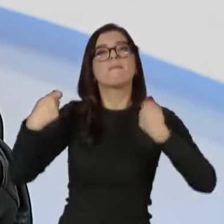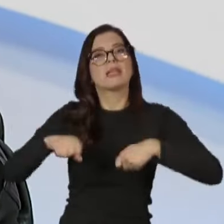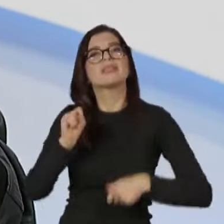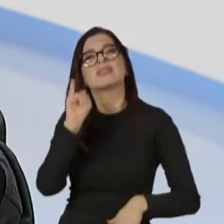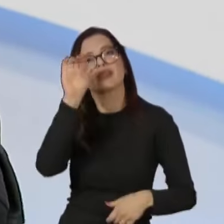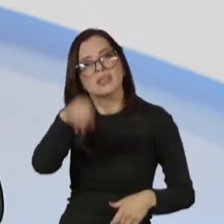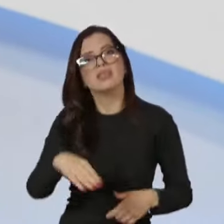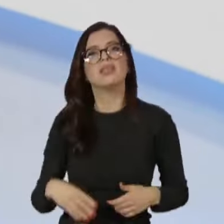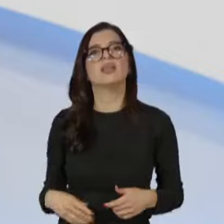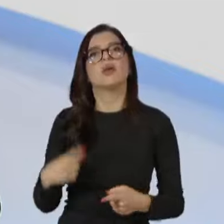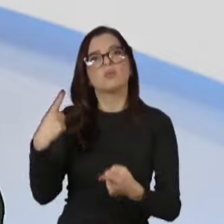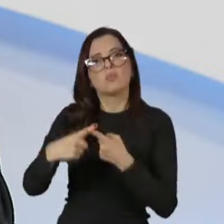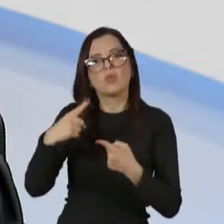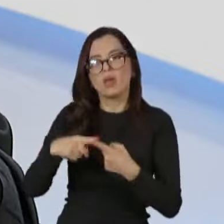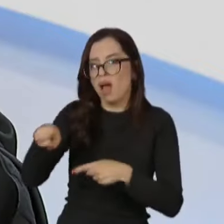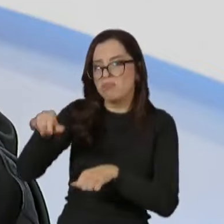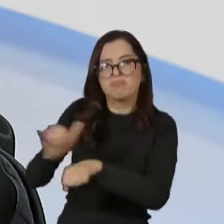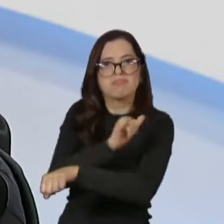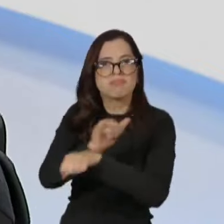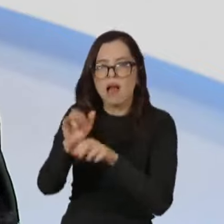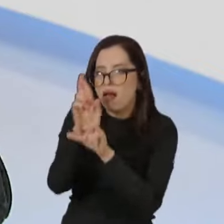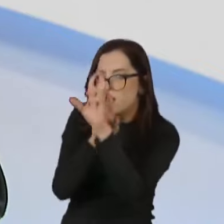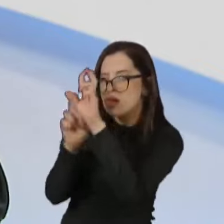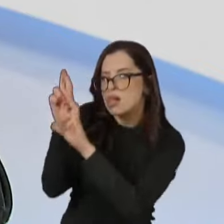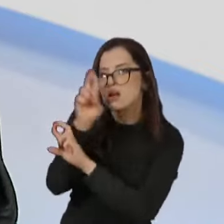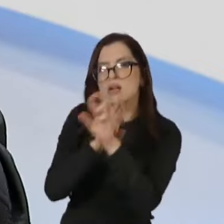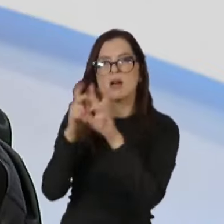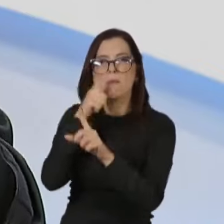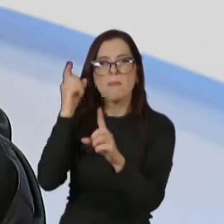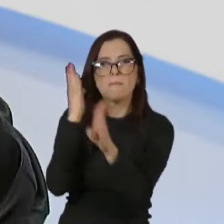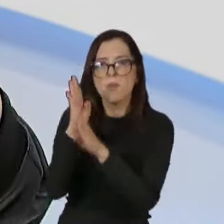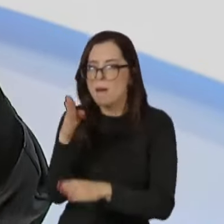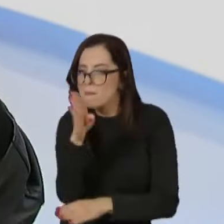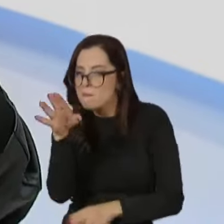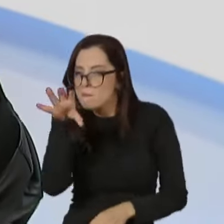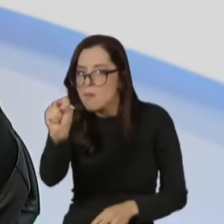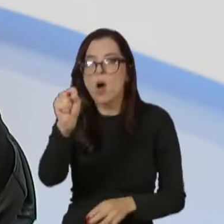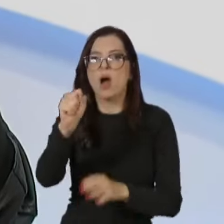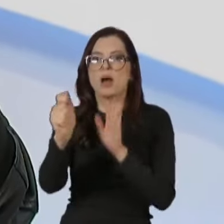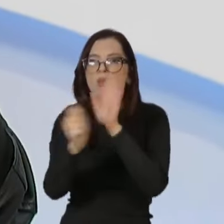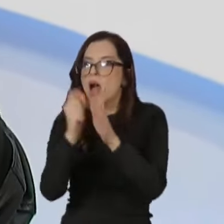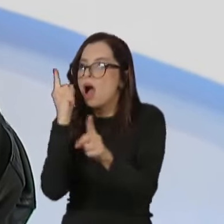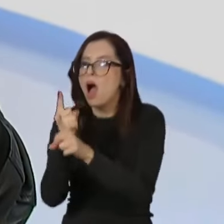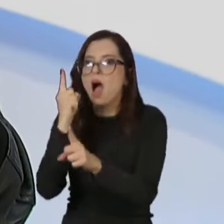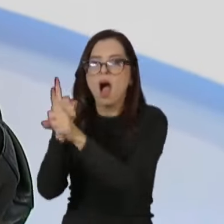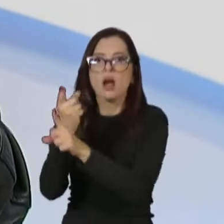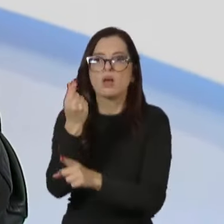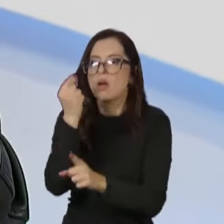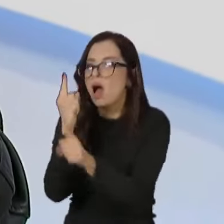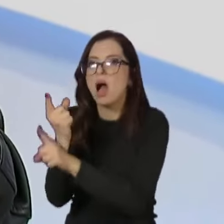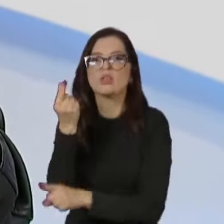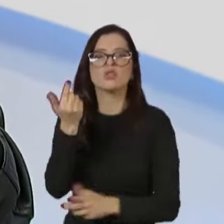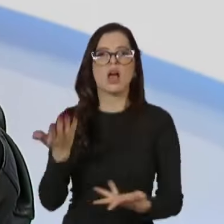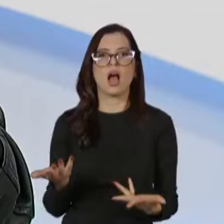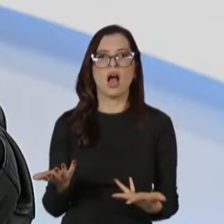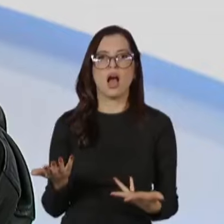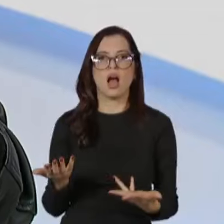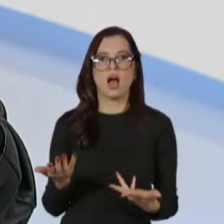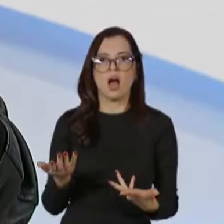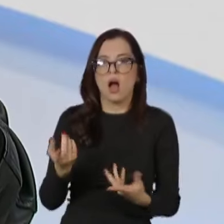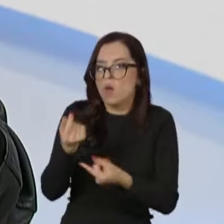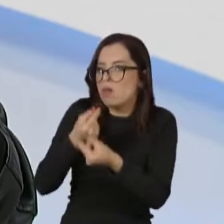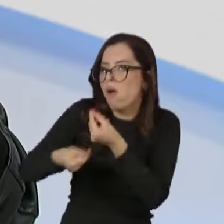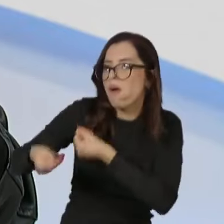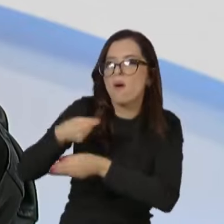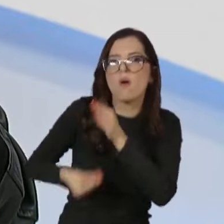importante para você rastrear o caminho da droga, rastrear o caminho do dinheiro, mais o caminho do dinheiro, porque é na lavagem do dinheiro